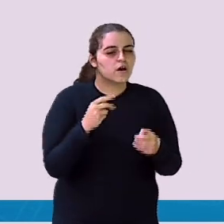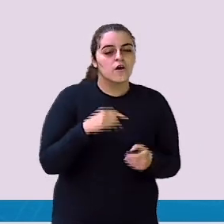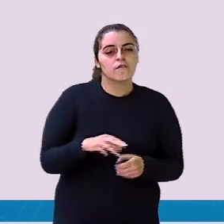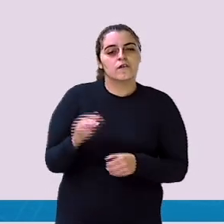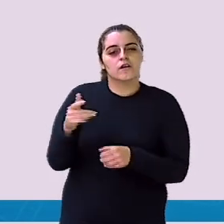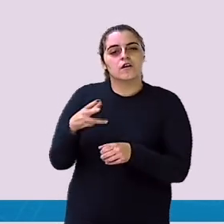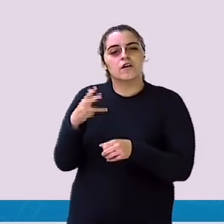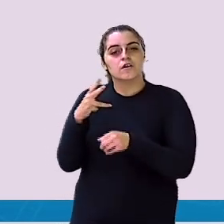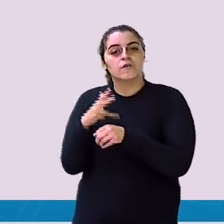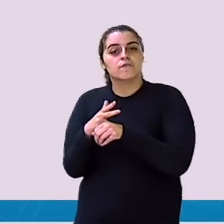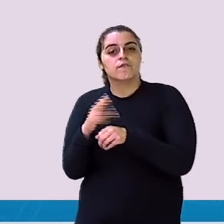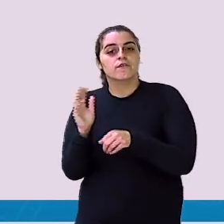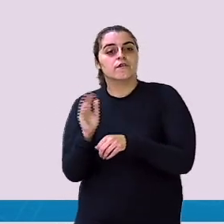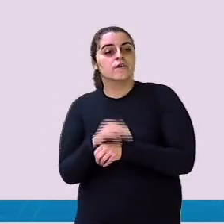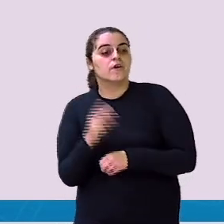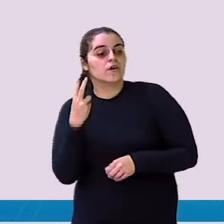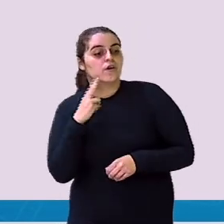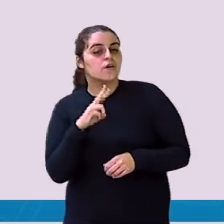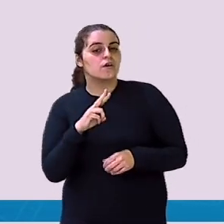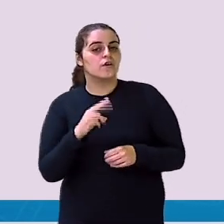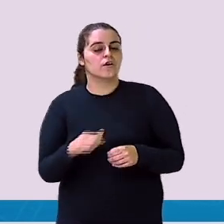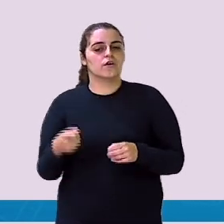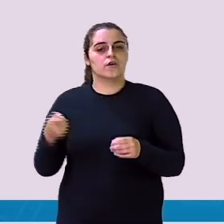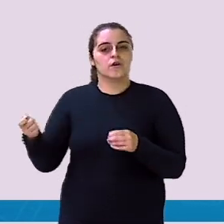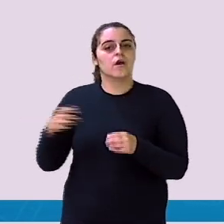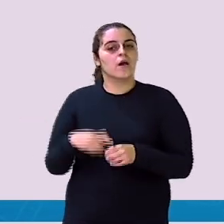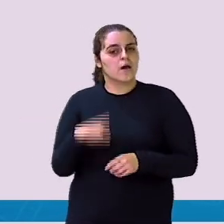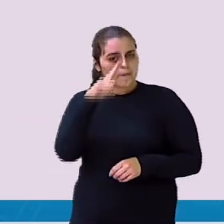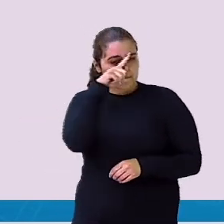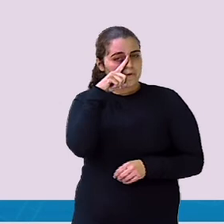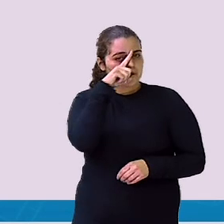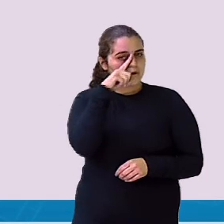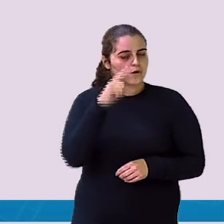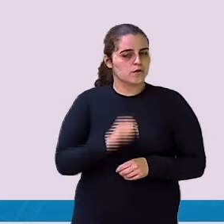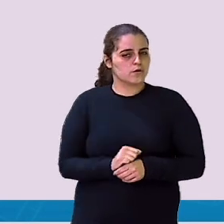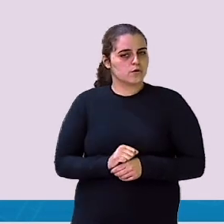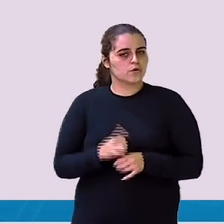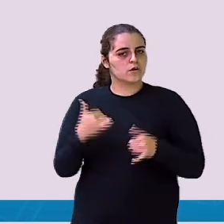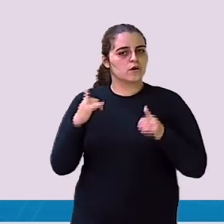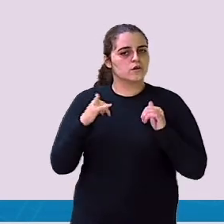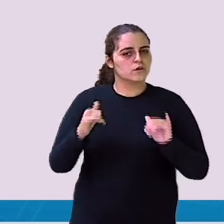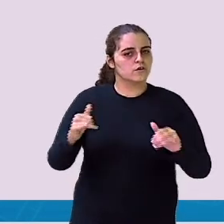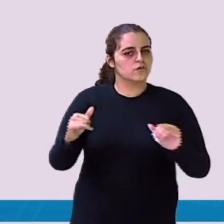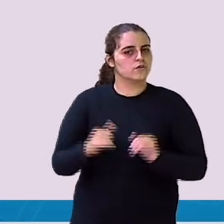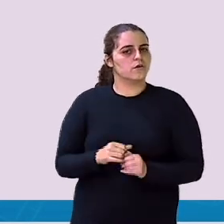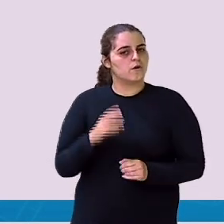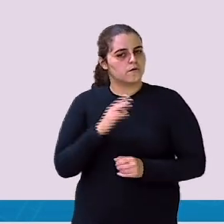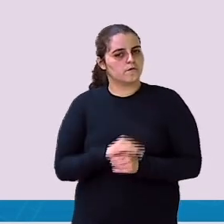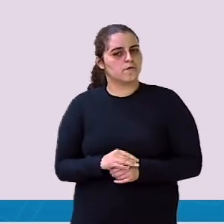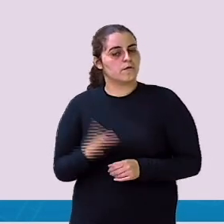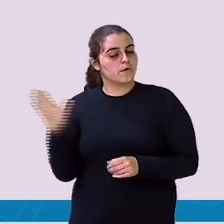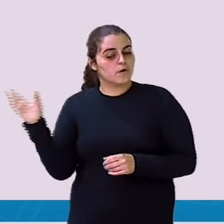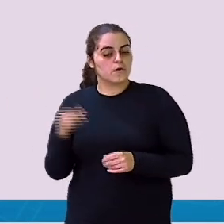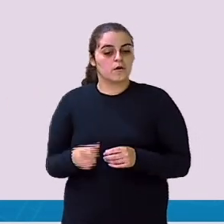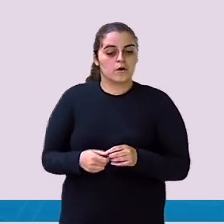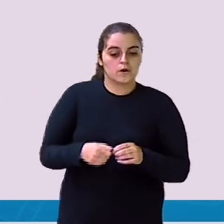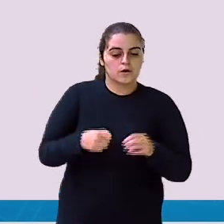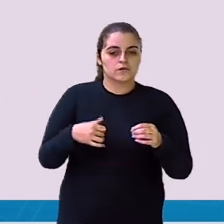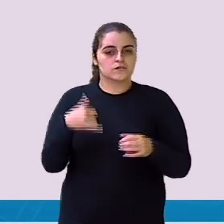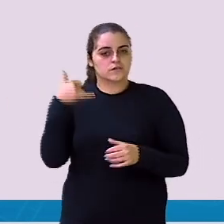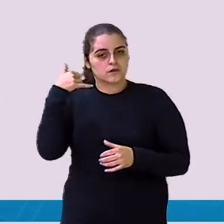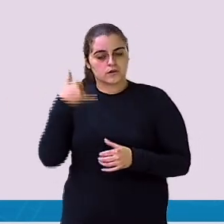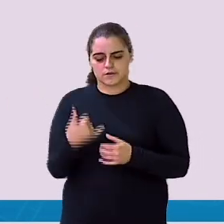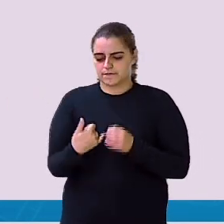celular No carregador Além de ser muito perigoso Gasta muita energia Descarregou o celular?